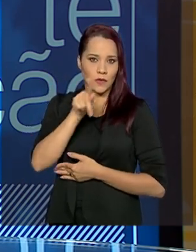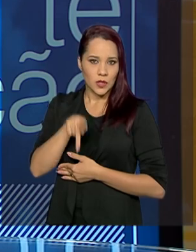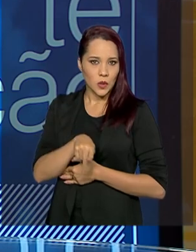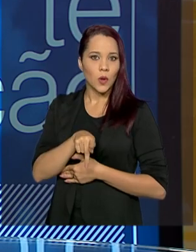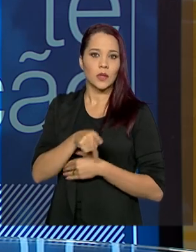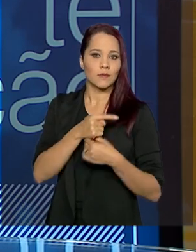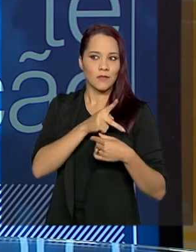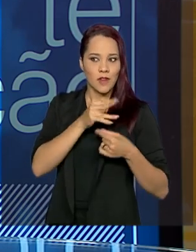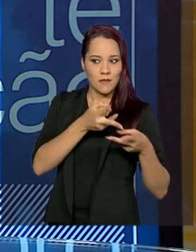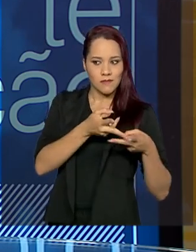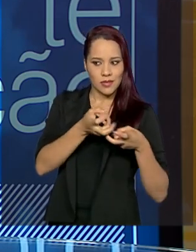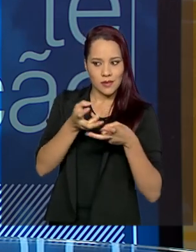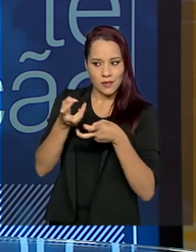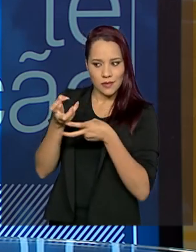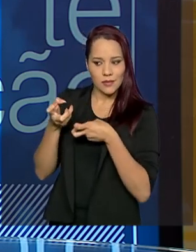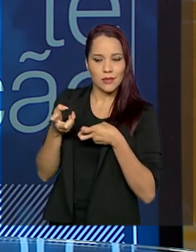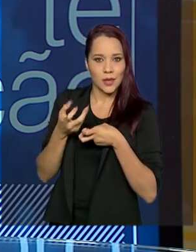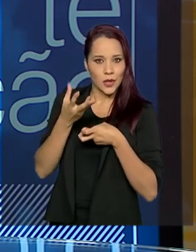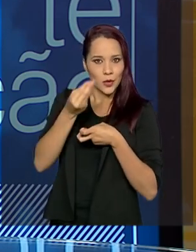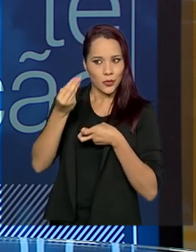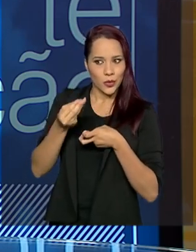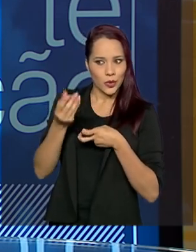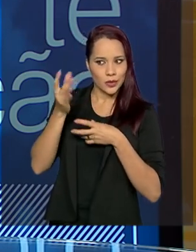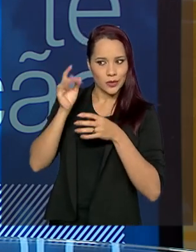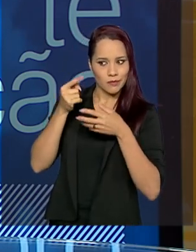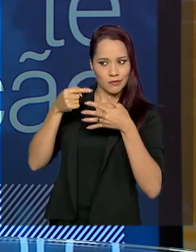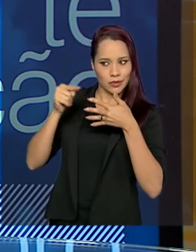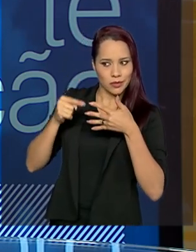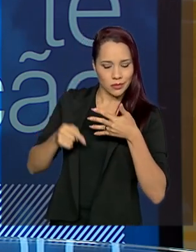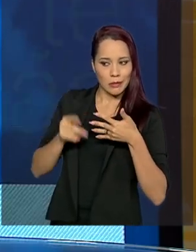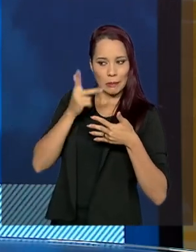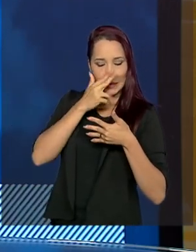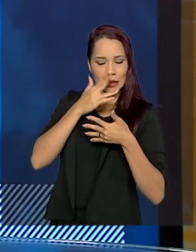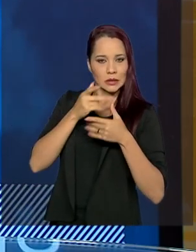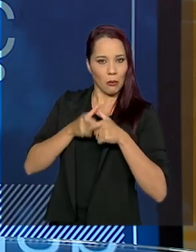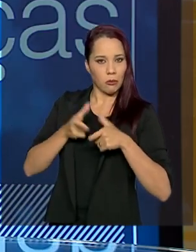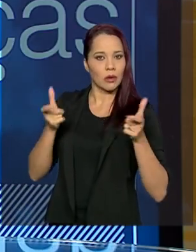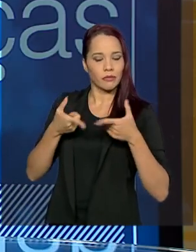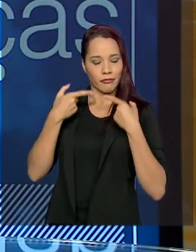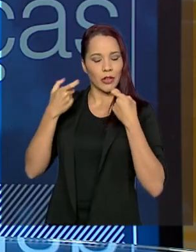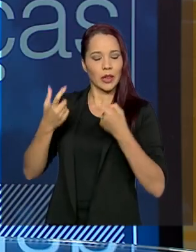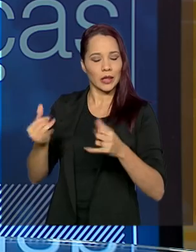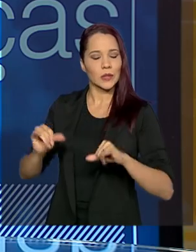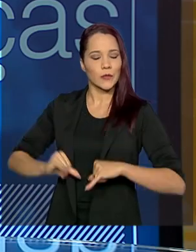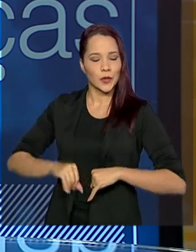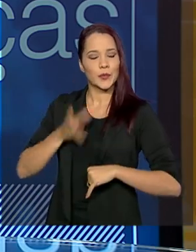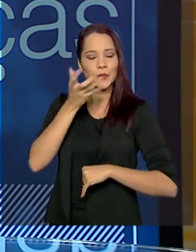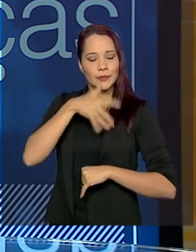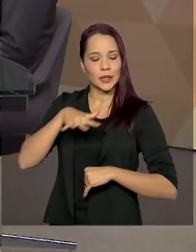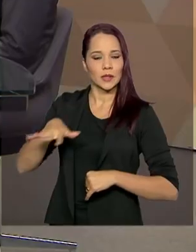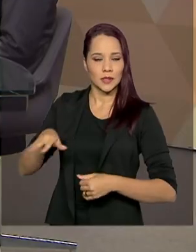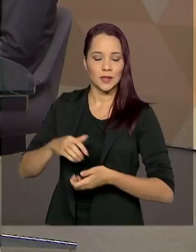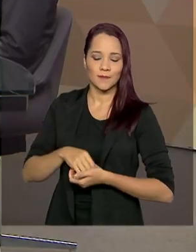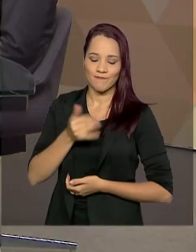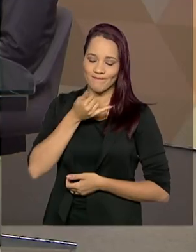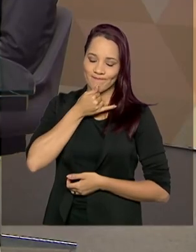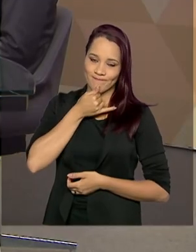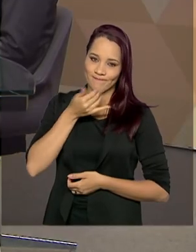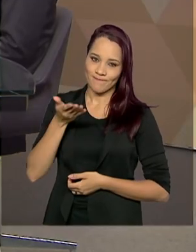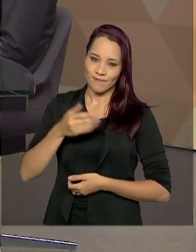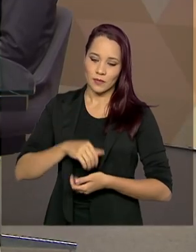perceberão muitos sinais identificadores do aumento de violência sofridas por crianças, infelizmente.